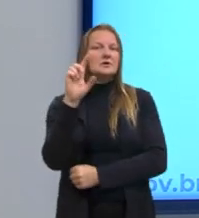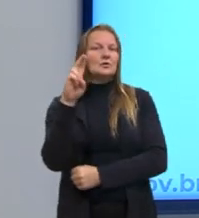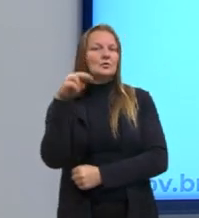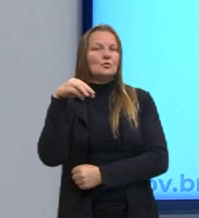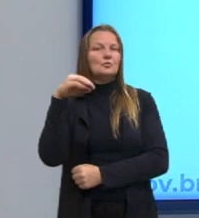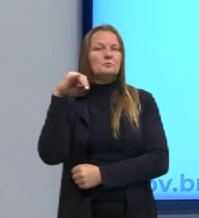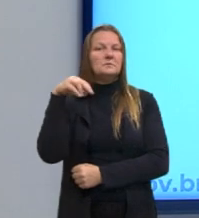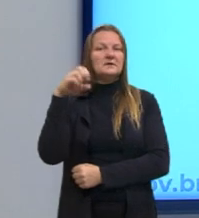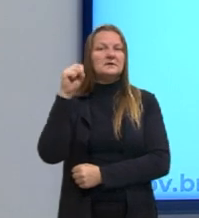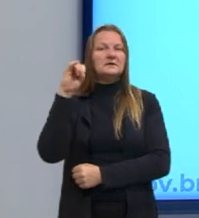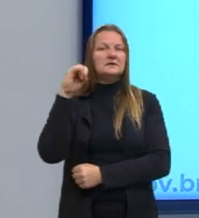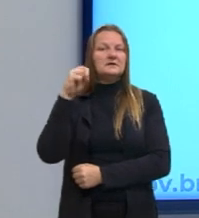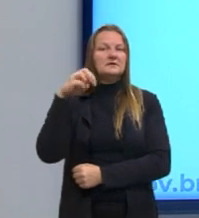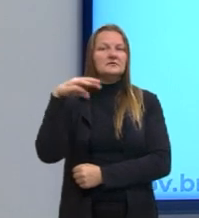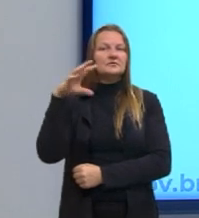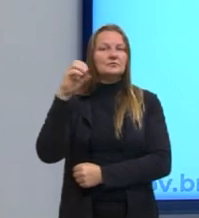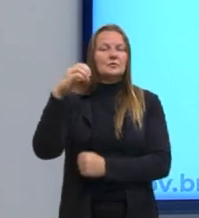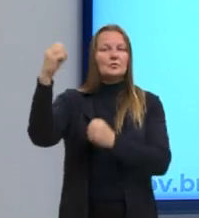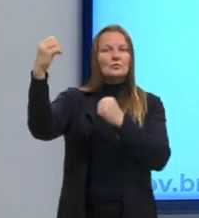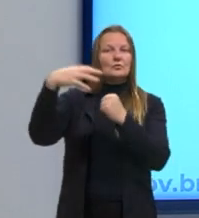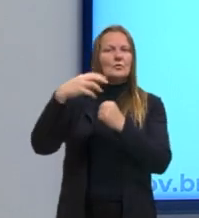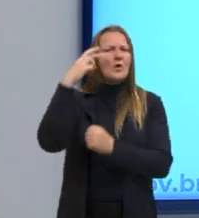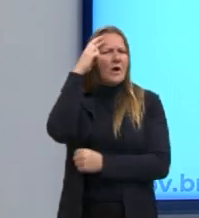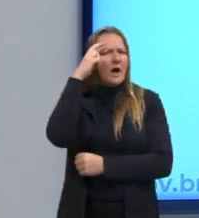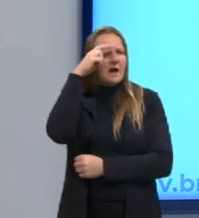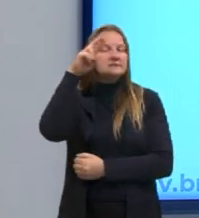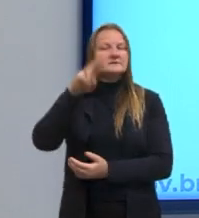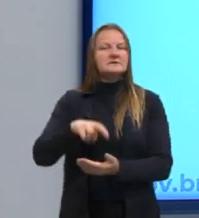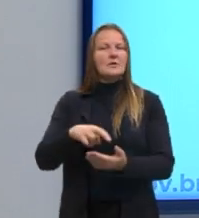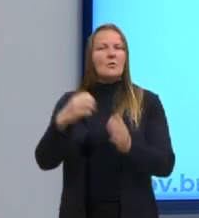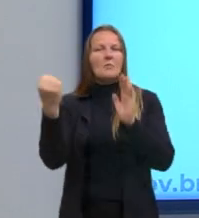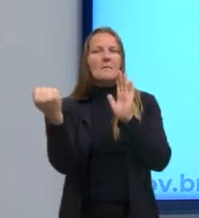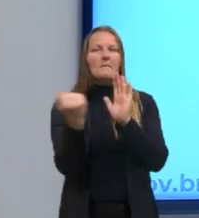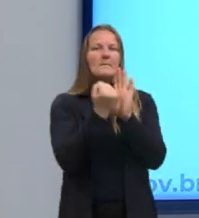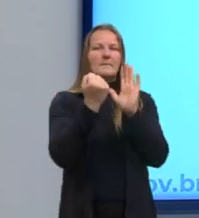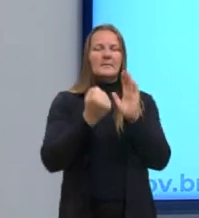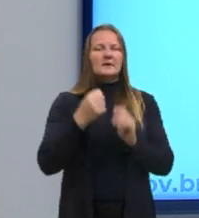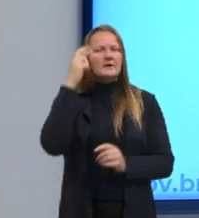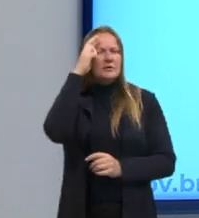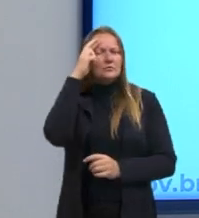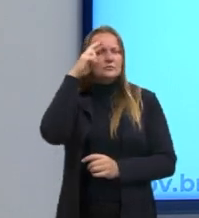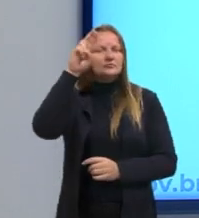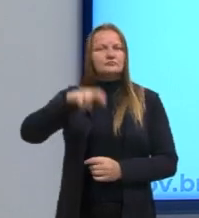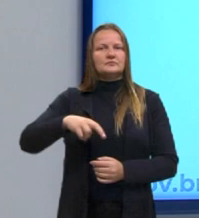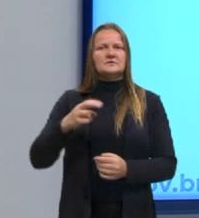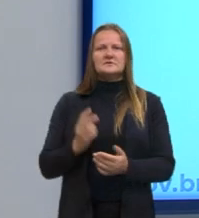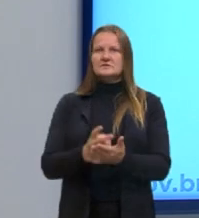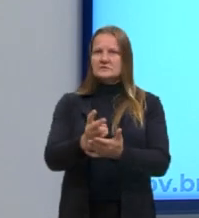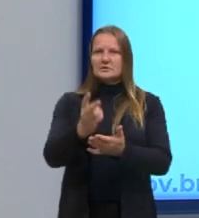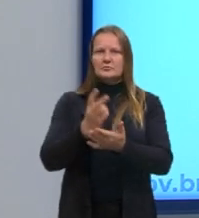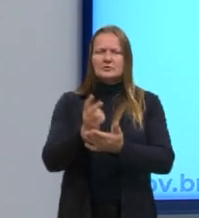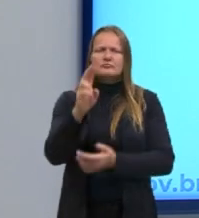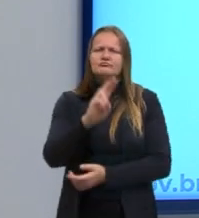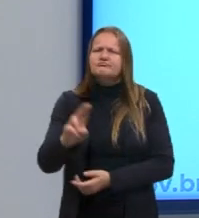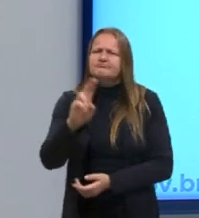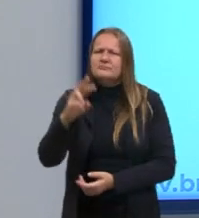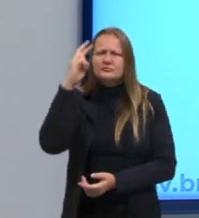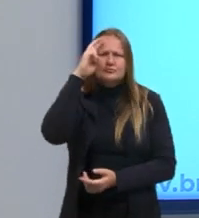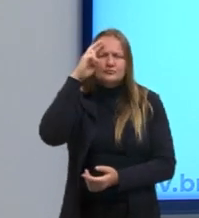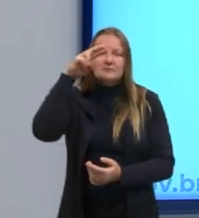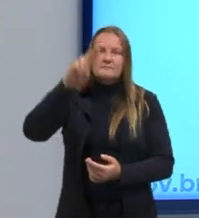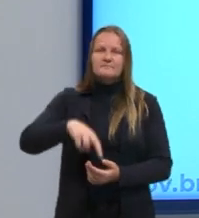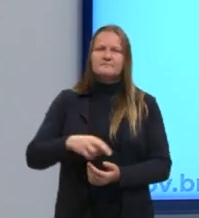período das luzes, marcado pela racionalidade, pela razão, pelo uso da razão. E esse uso da razão, assim, de forma